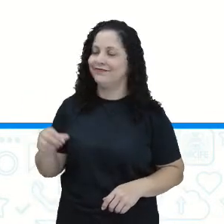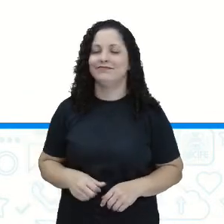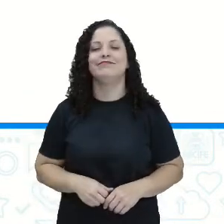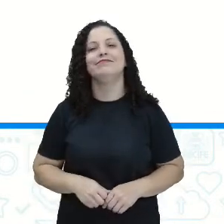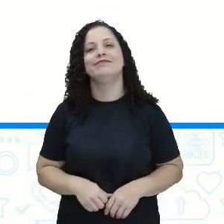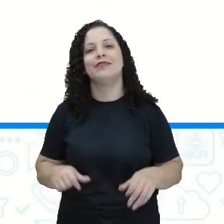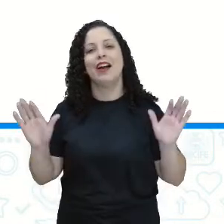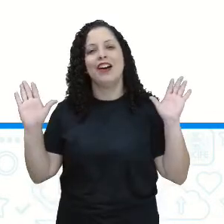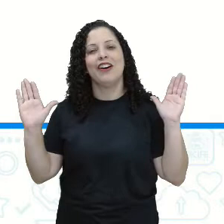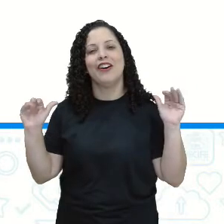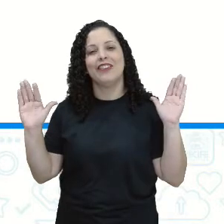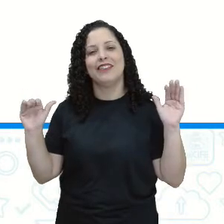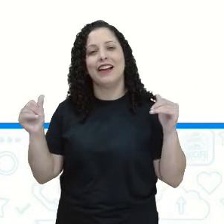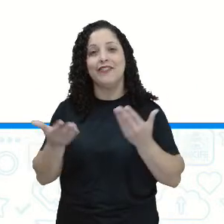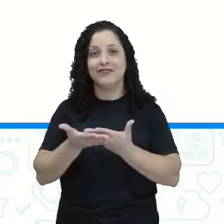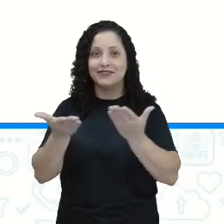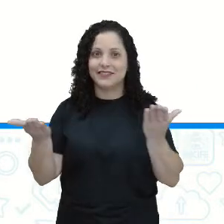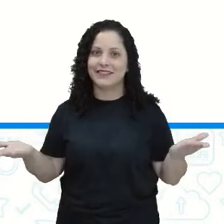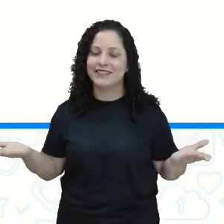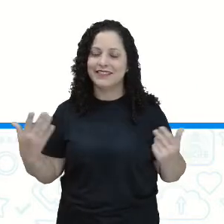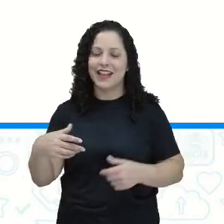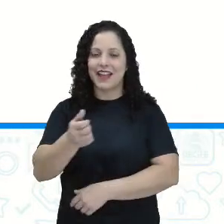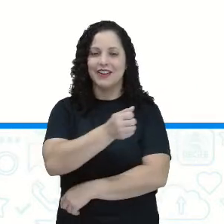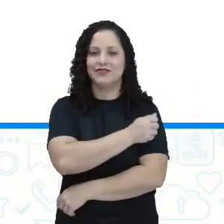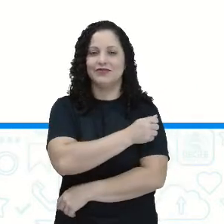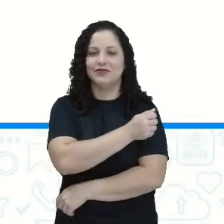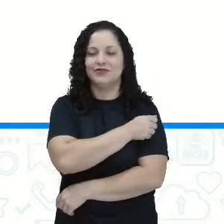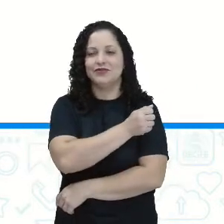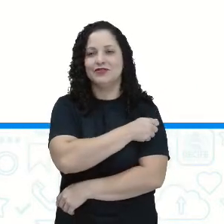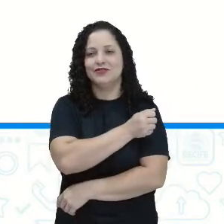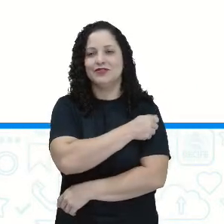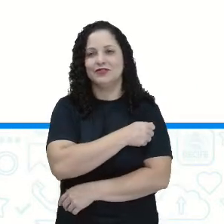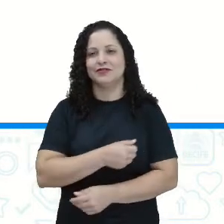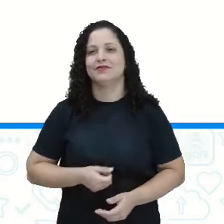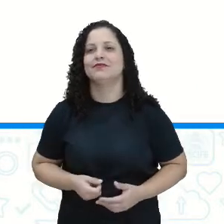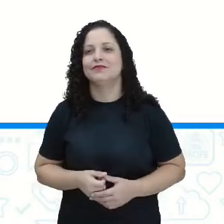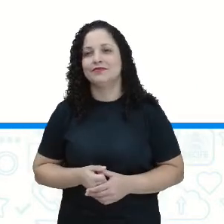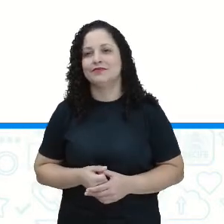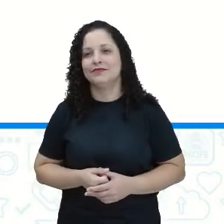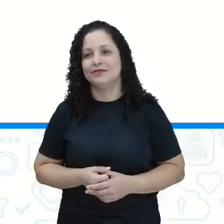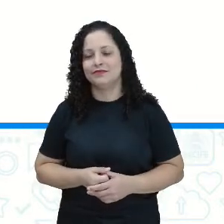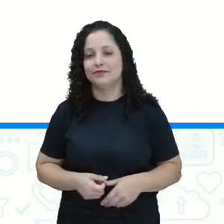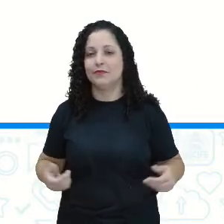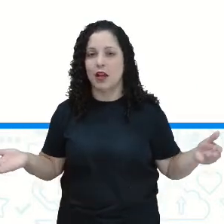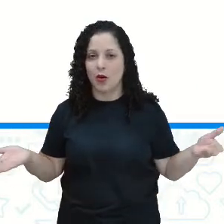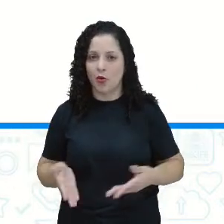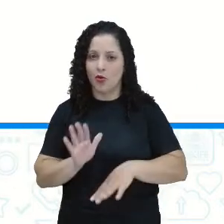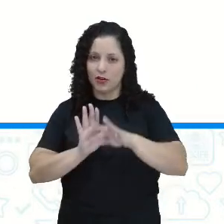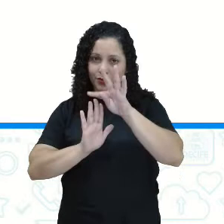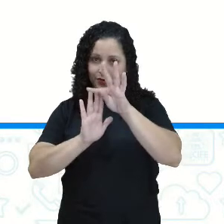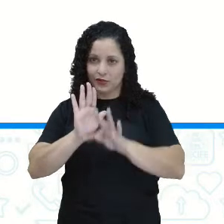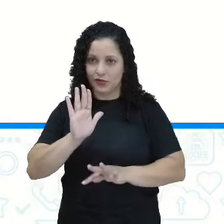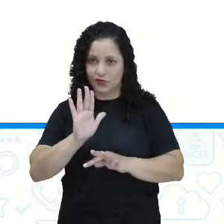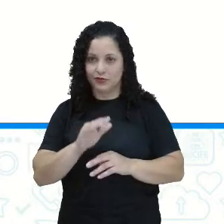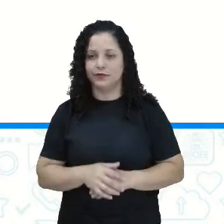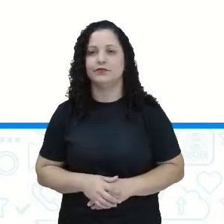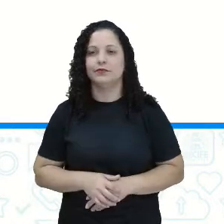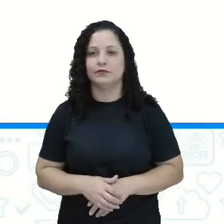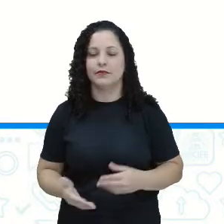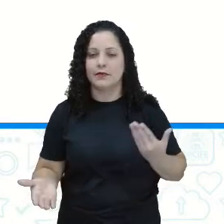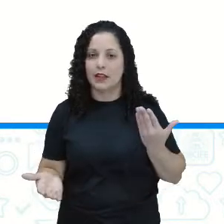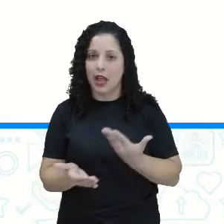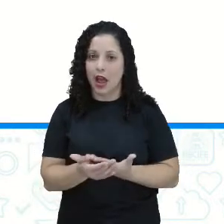comecei com uma saudação. Agora, eu tenho o corpo texto do bilhete. Nossa